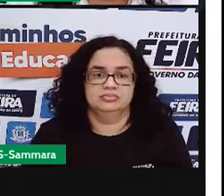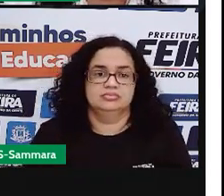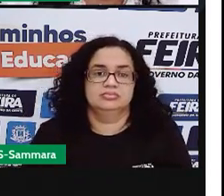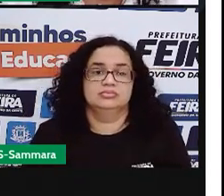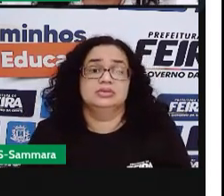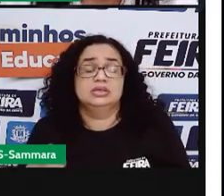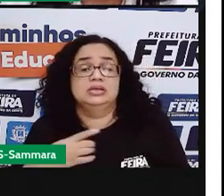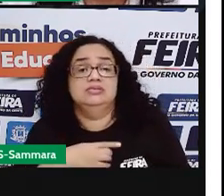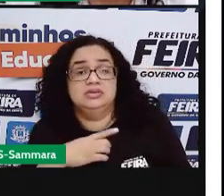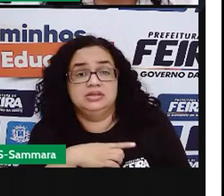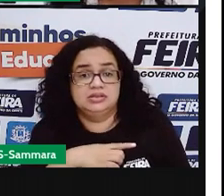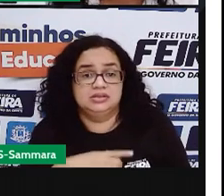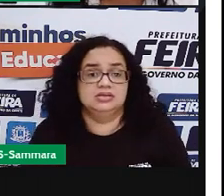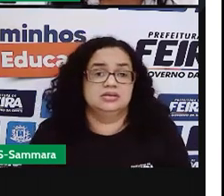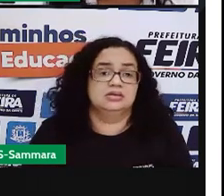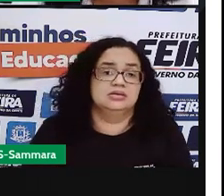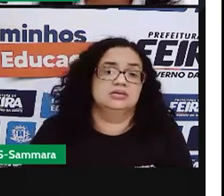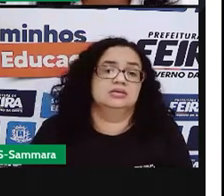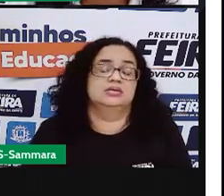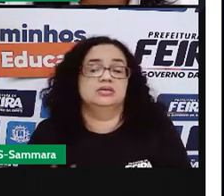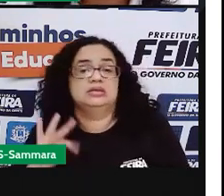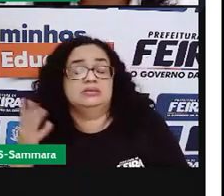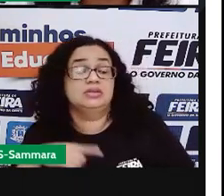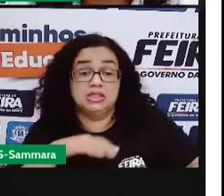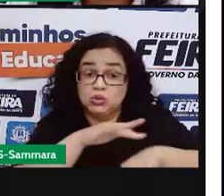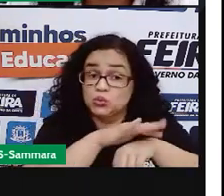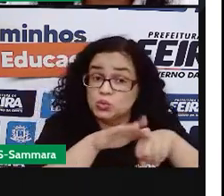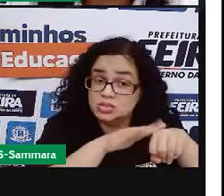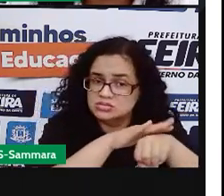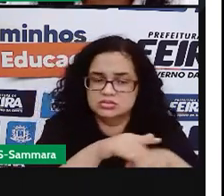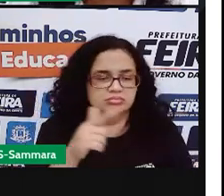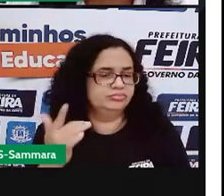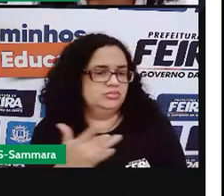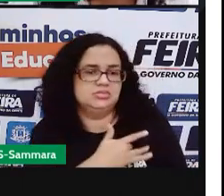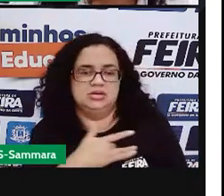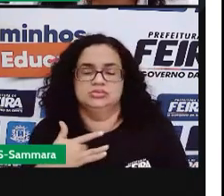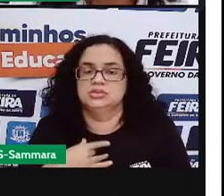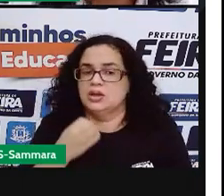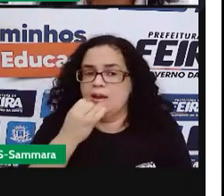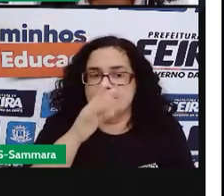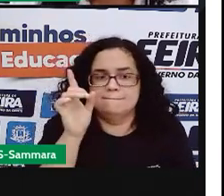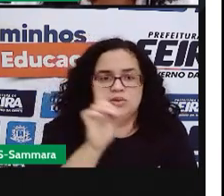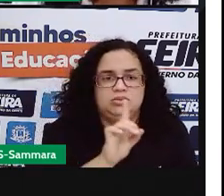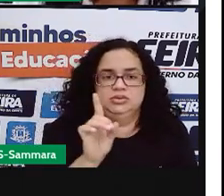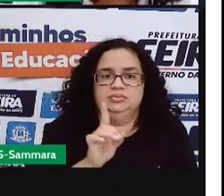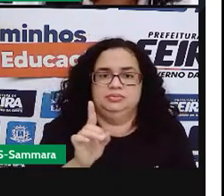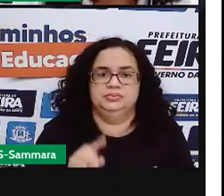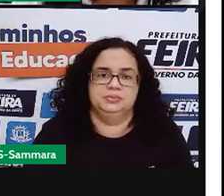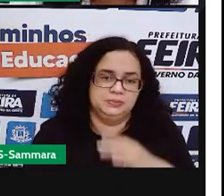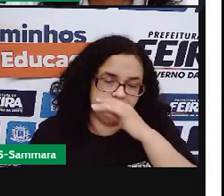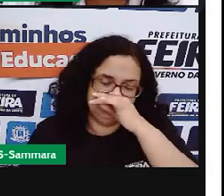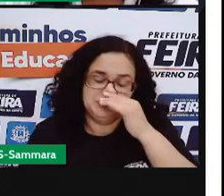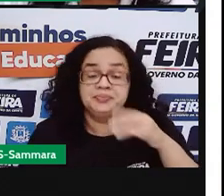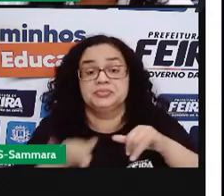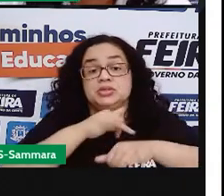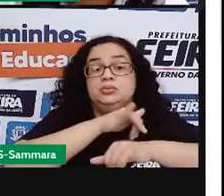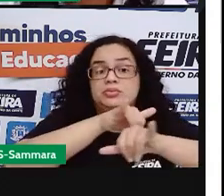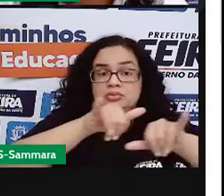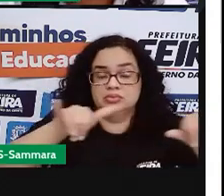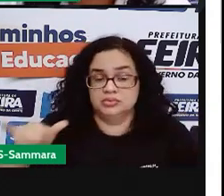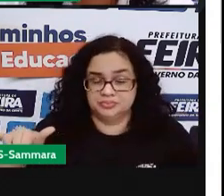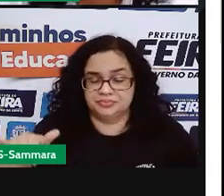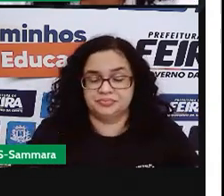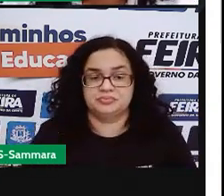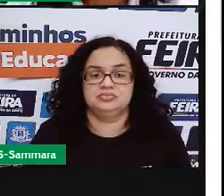gente vai desenvolver doenças. A gente não vai ficar saudável. A publicidade, a